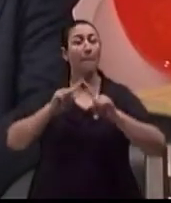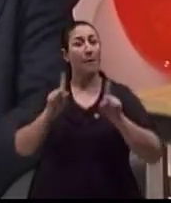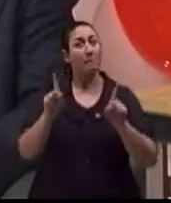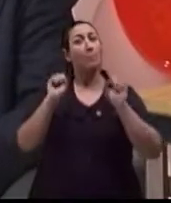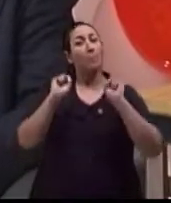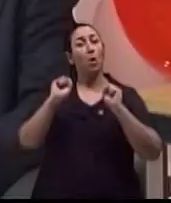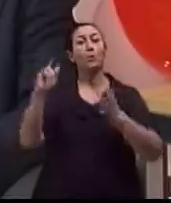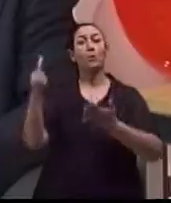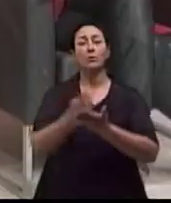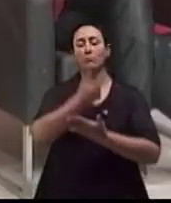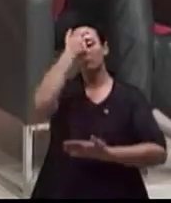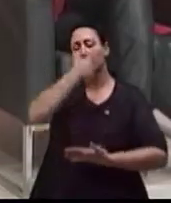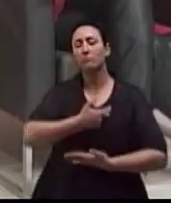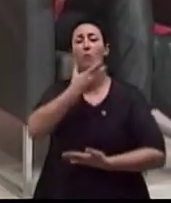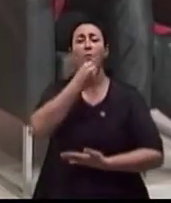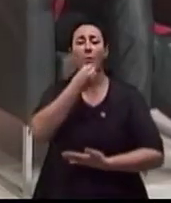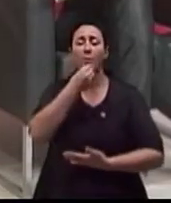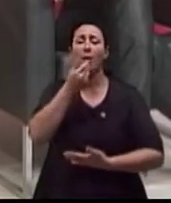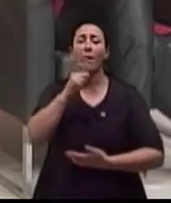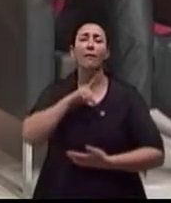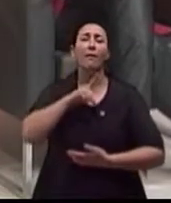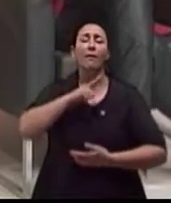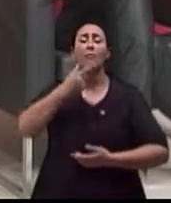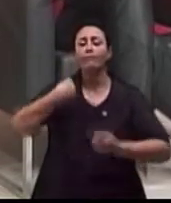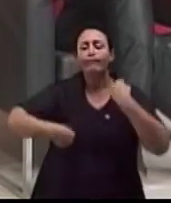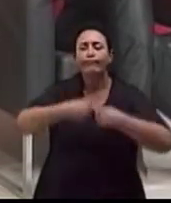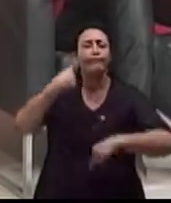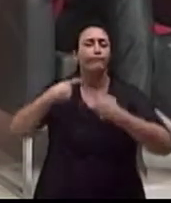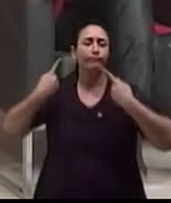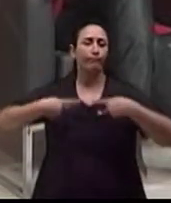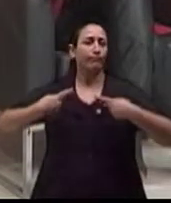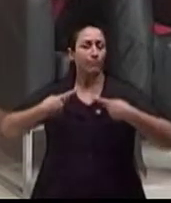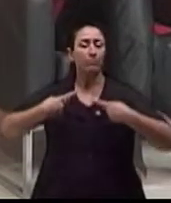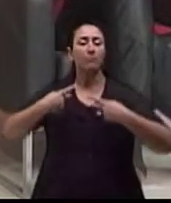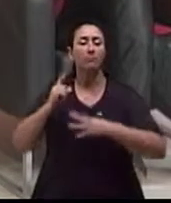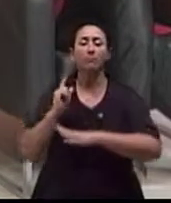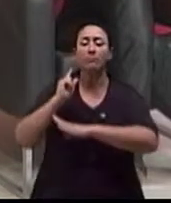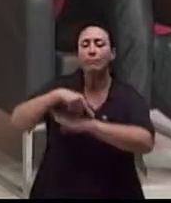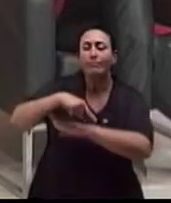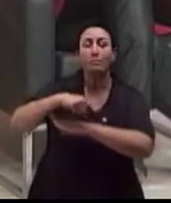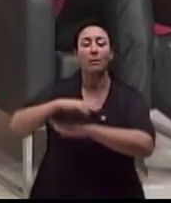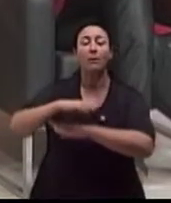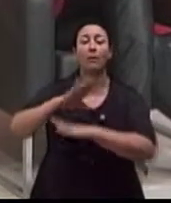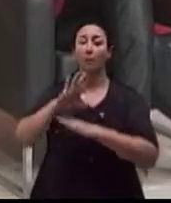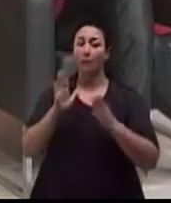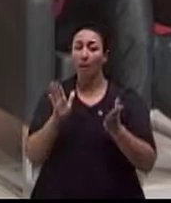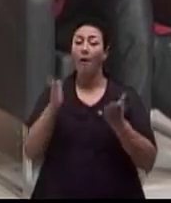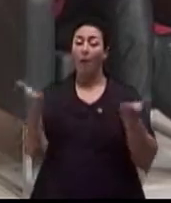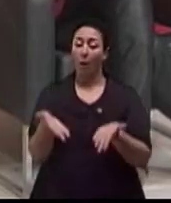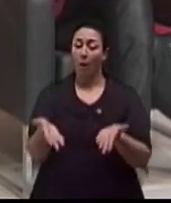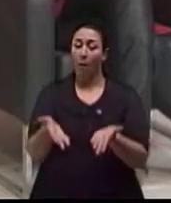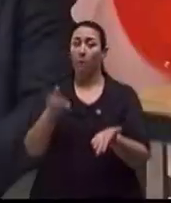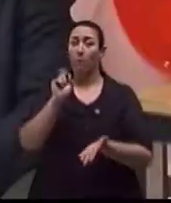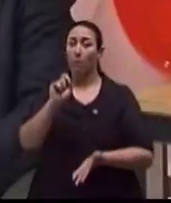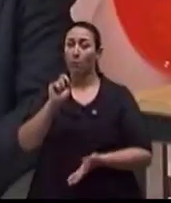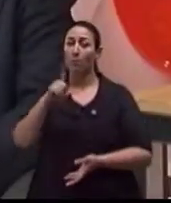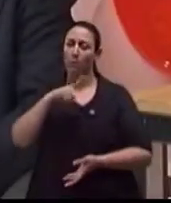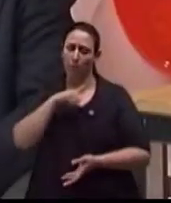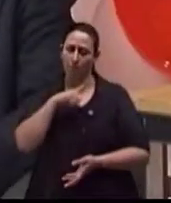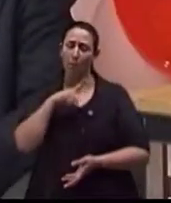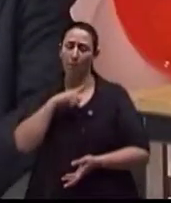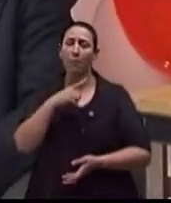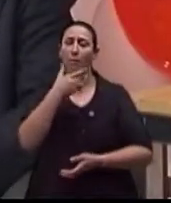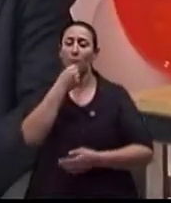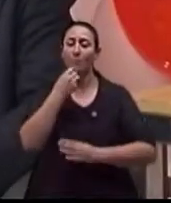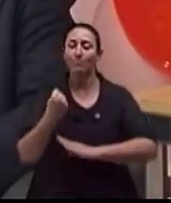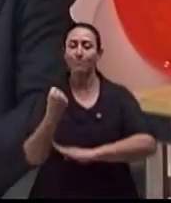erétil. Que também é chamado, muitas vezes a vê. chamado, porque é um termo mais correto, porque é uma disfunção da rigidez